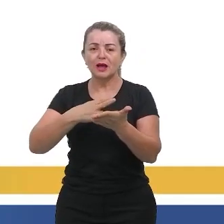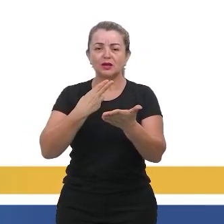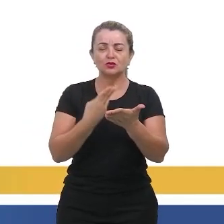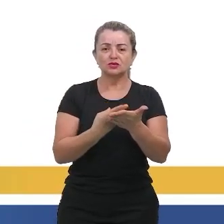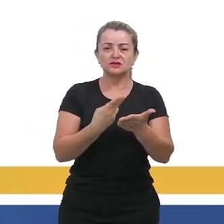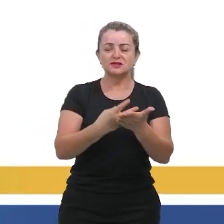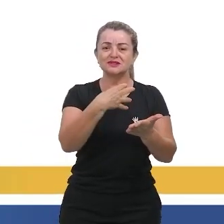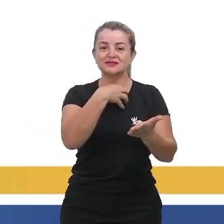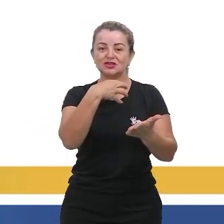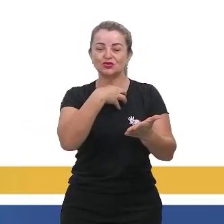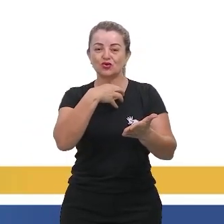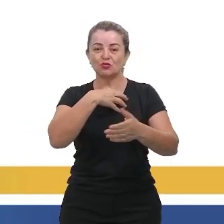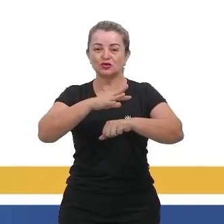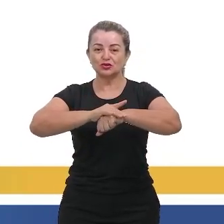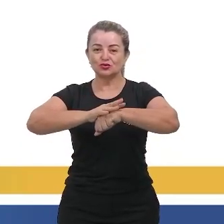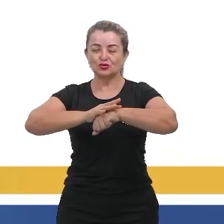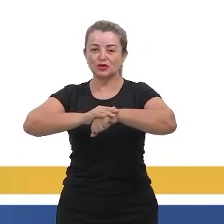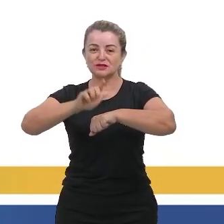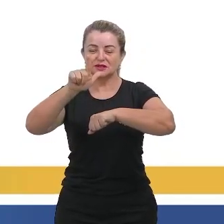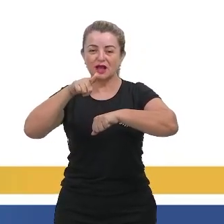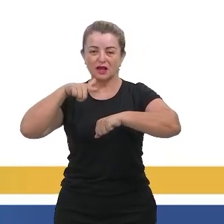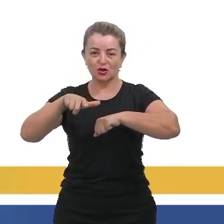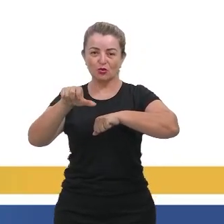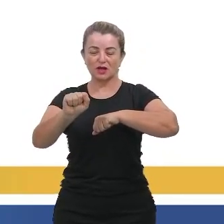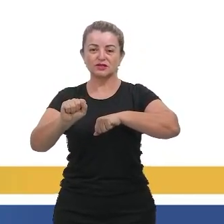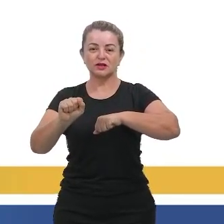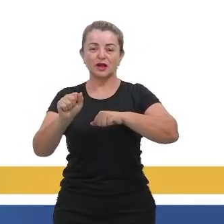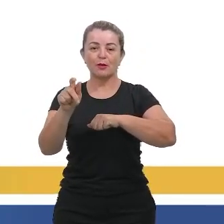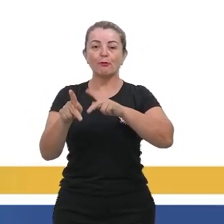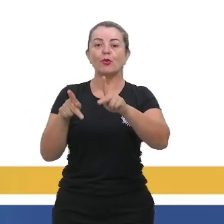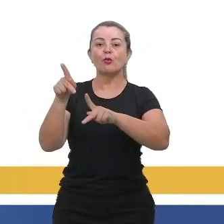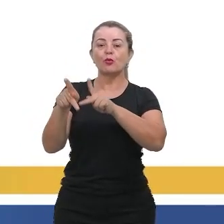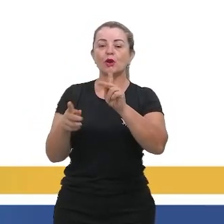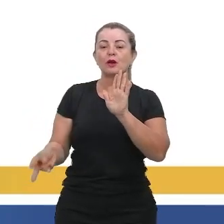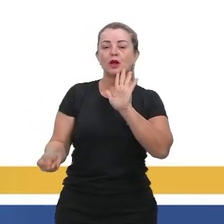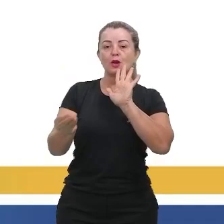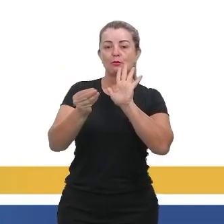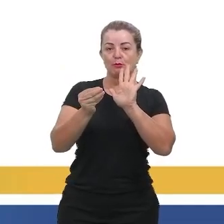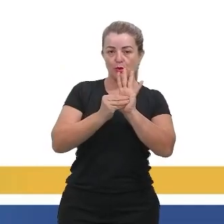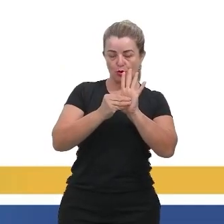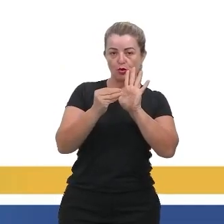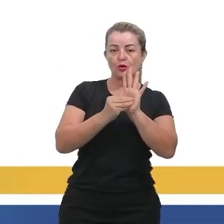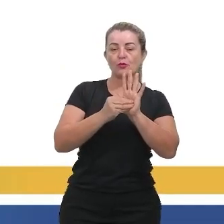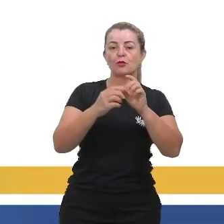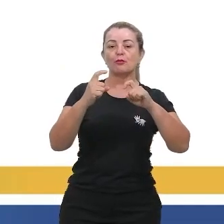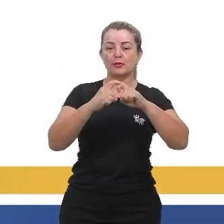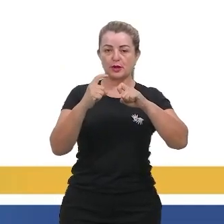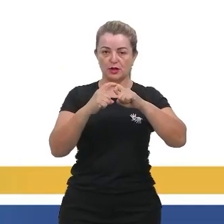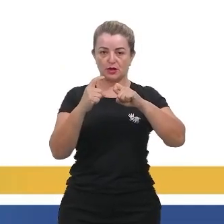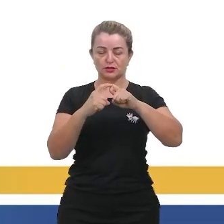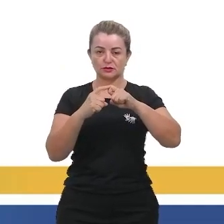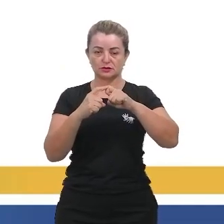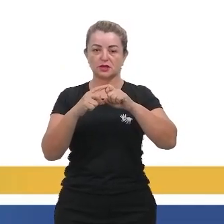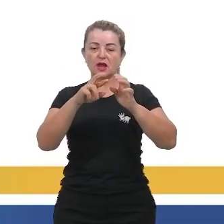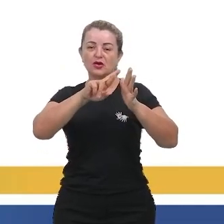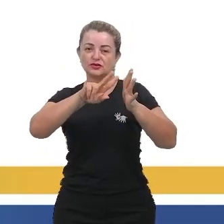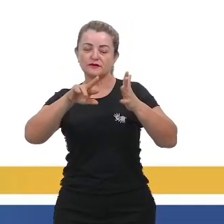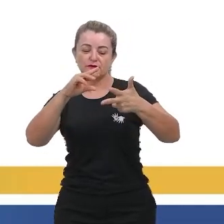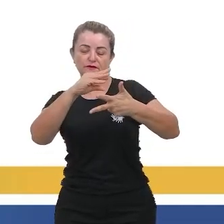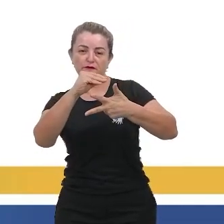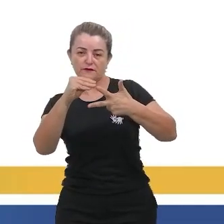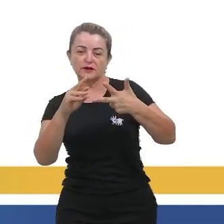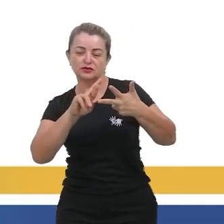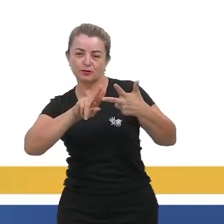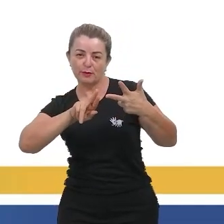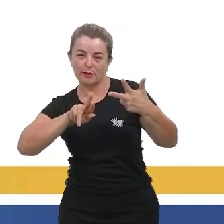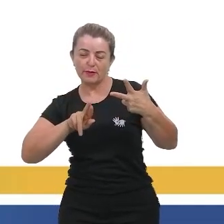de doenças da linguagem popular para os termos médicos. Defrusso, canha e piloura, por exemplo,